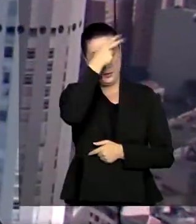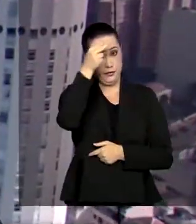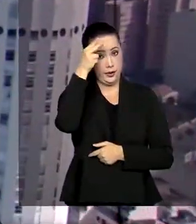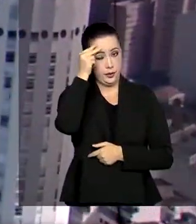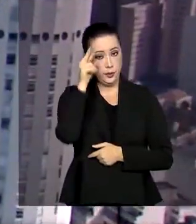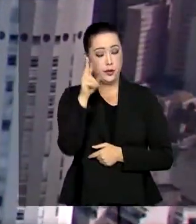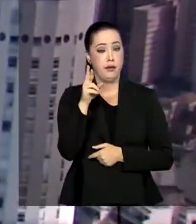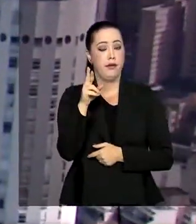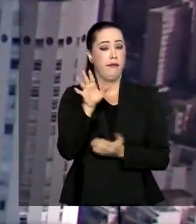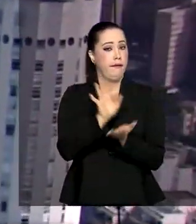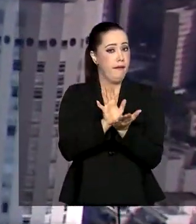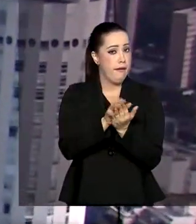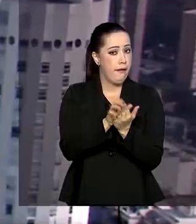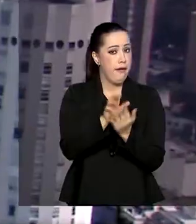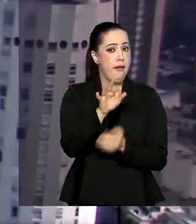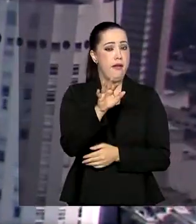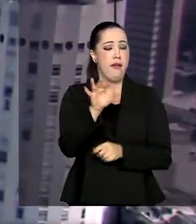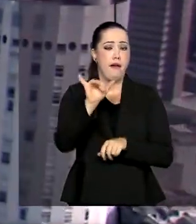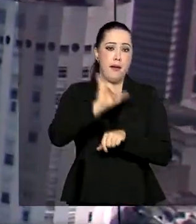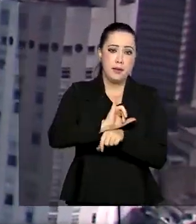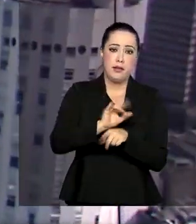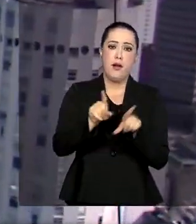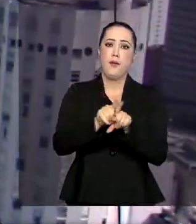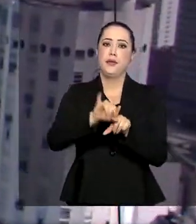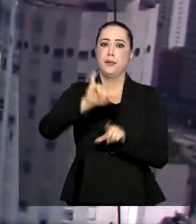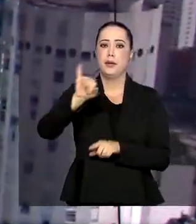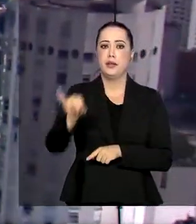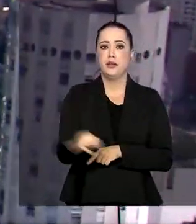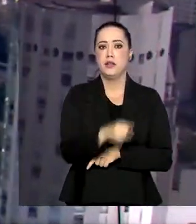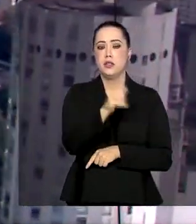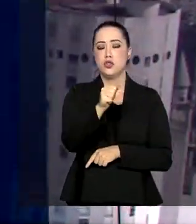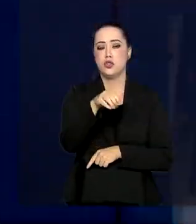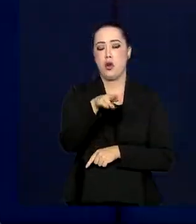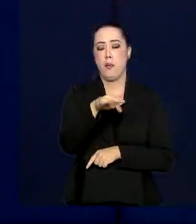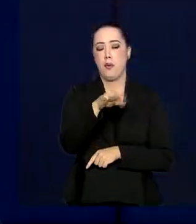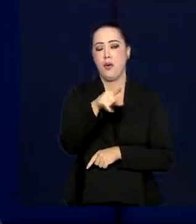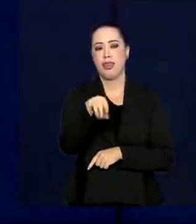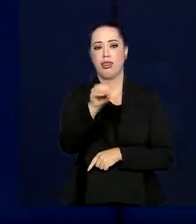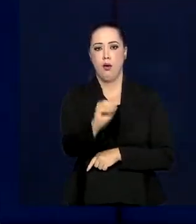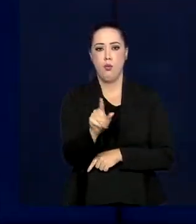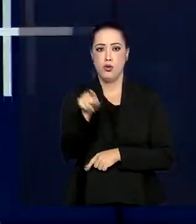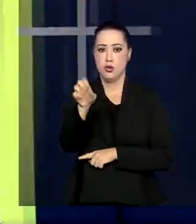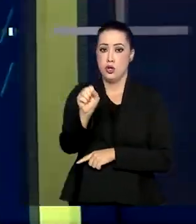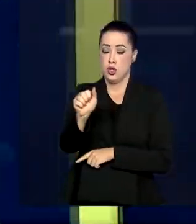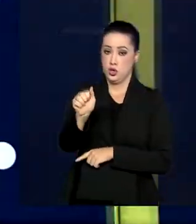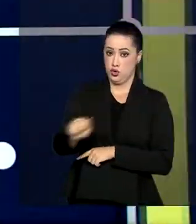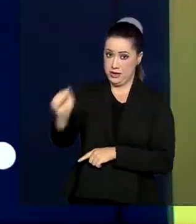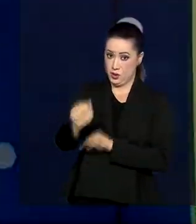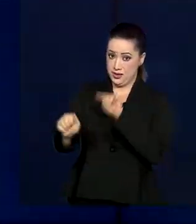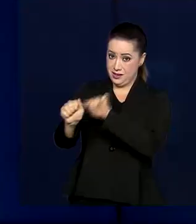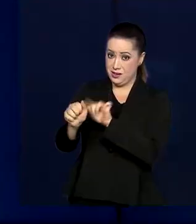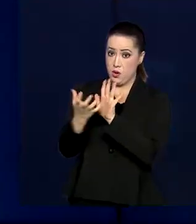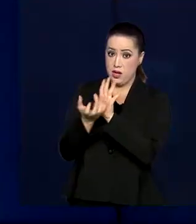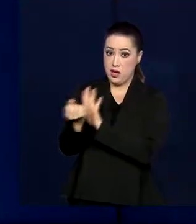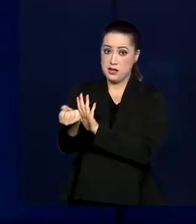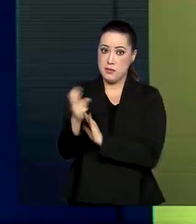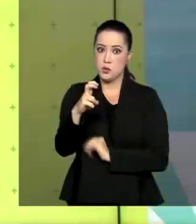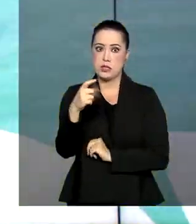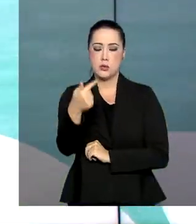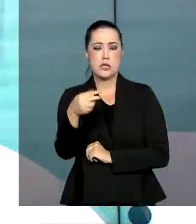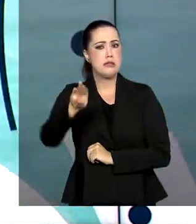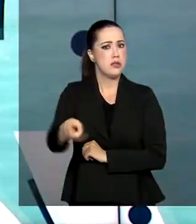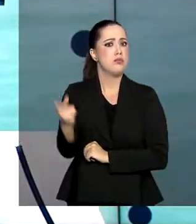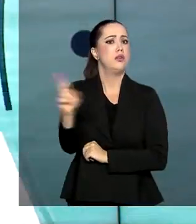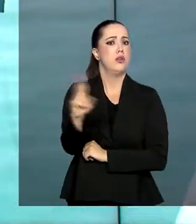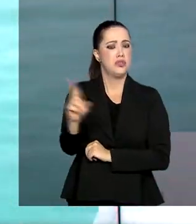e de Jaboatão dos Guararapes, de uma organização social de saúde que recebeu 57 milhões de reais. Levantamentos